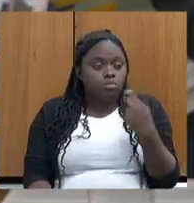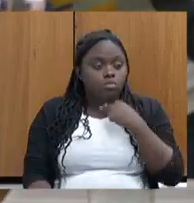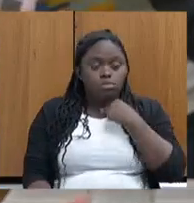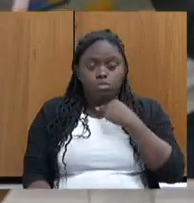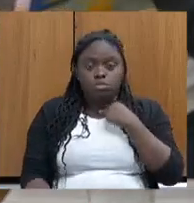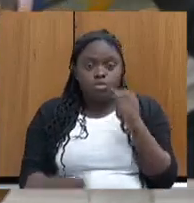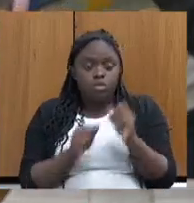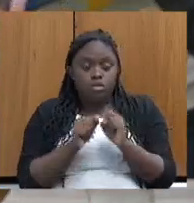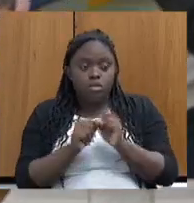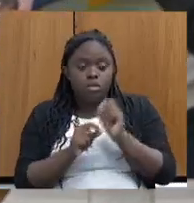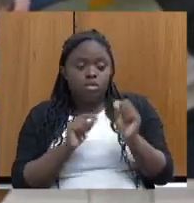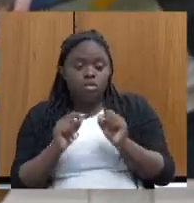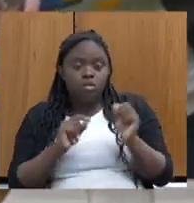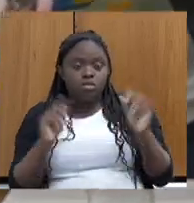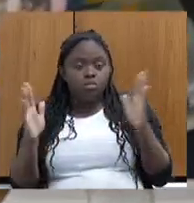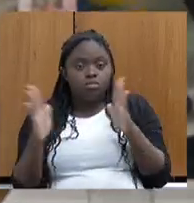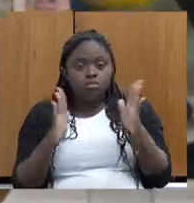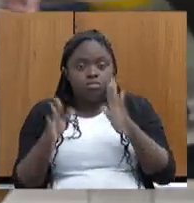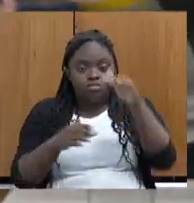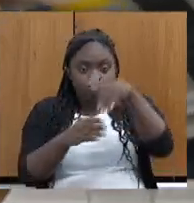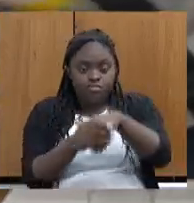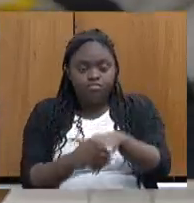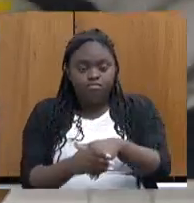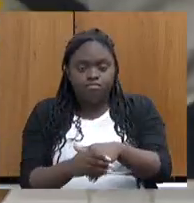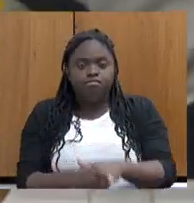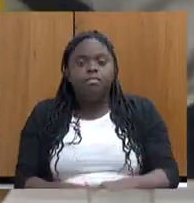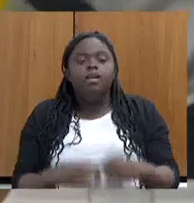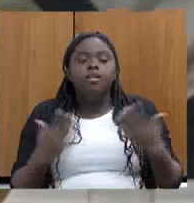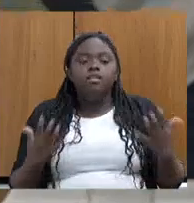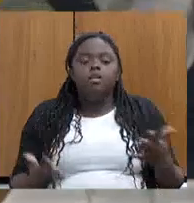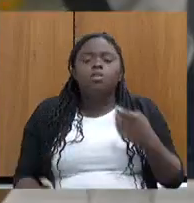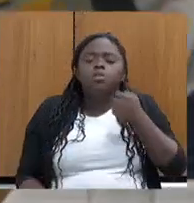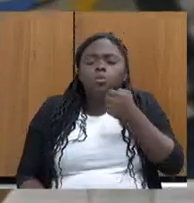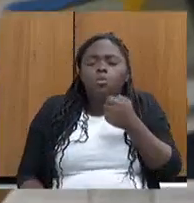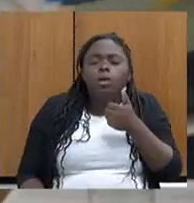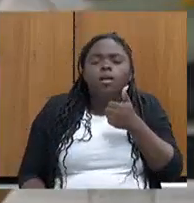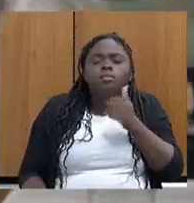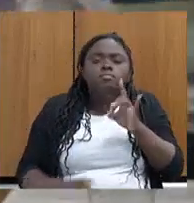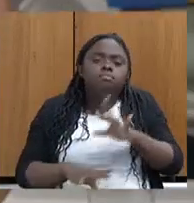no período eleitoral. Então, ele está quase pronto.